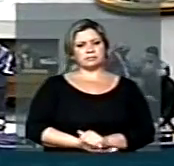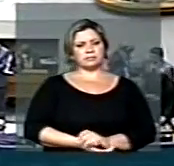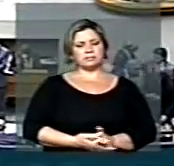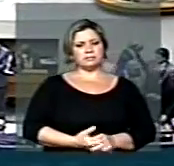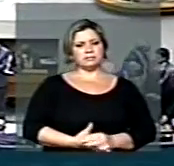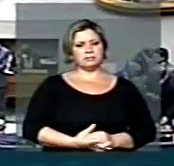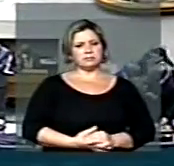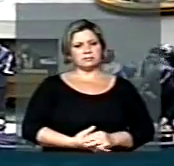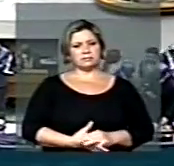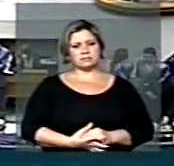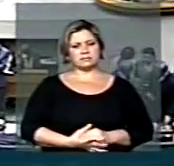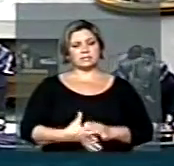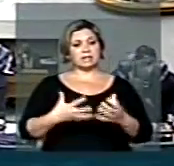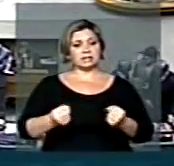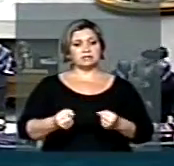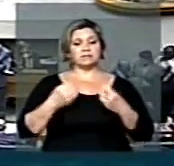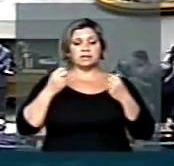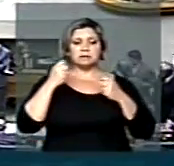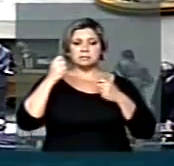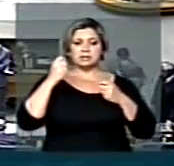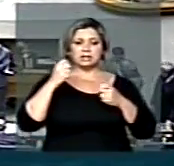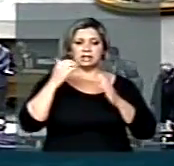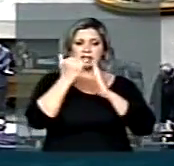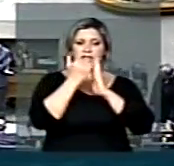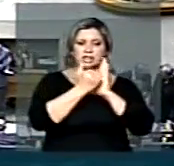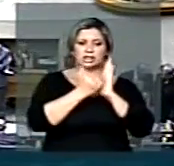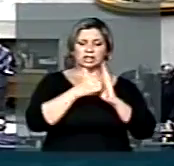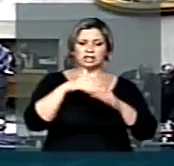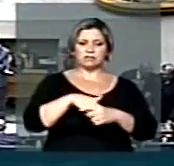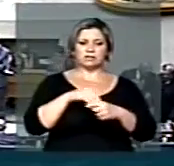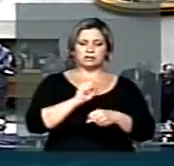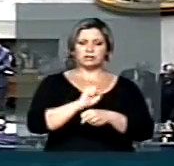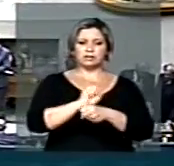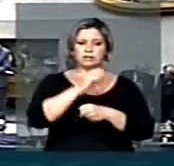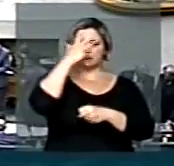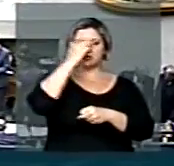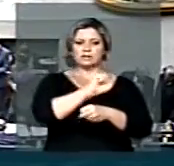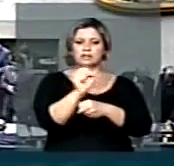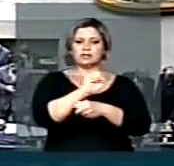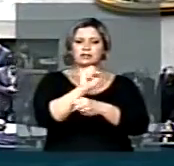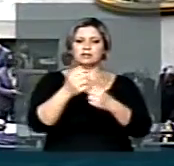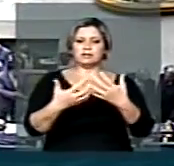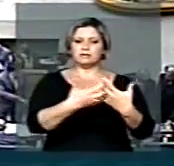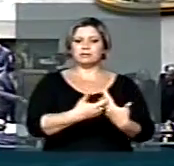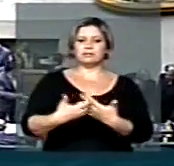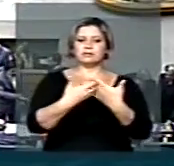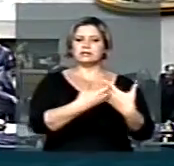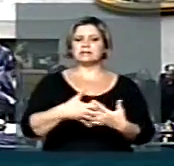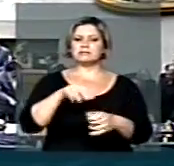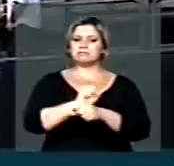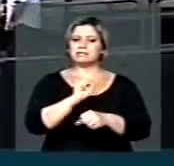Vamos tentar votar a pauta hoje. Os caminhoneiros estão esperando votação também.